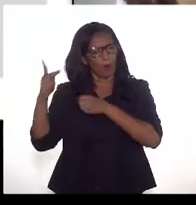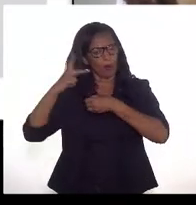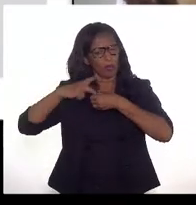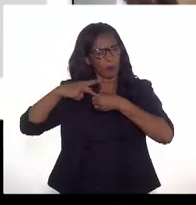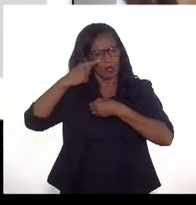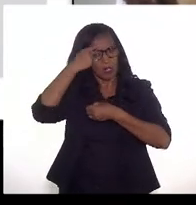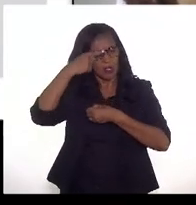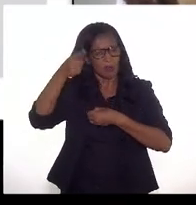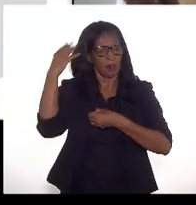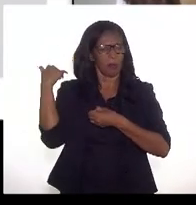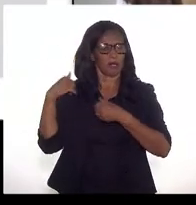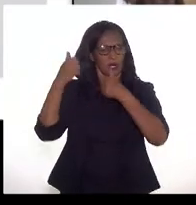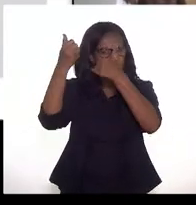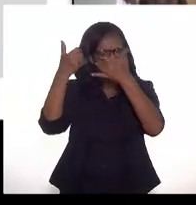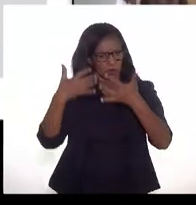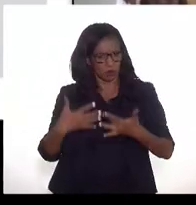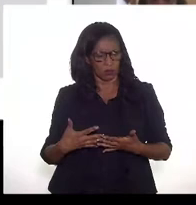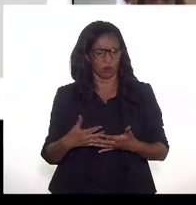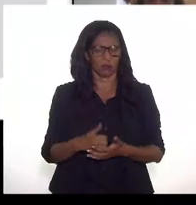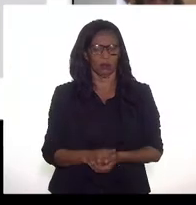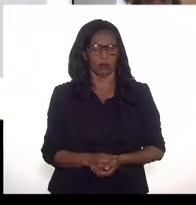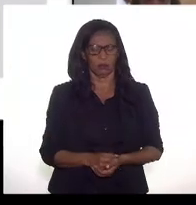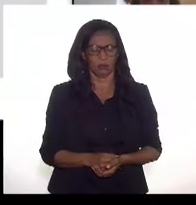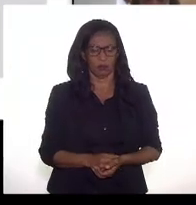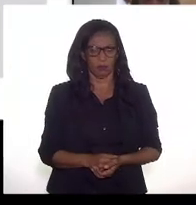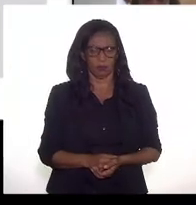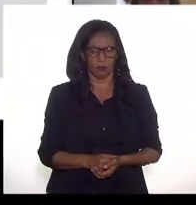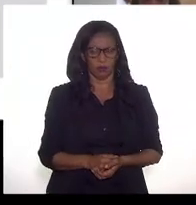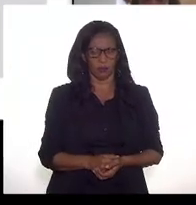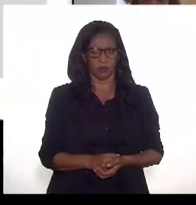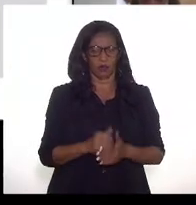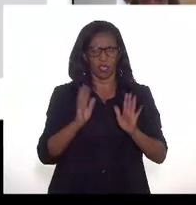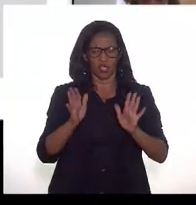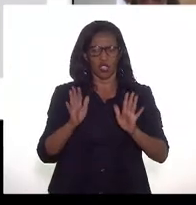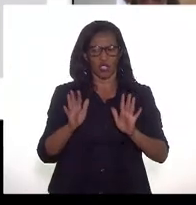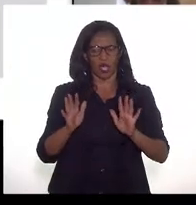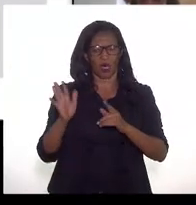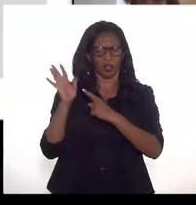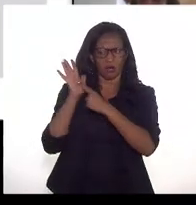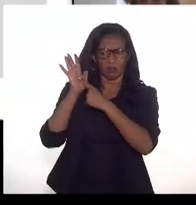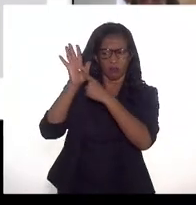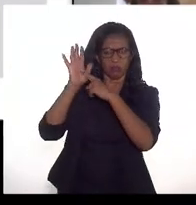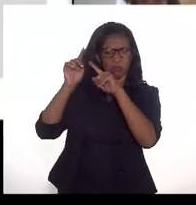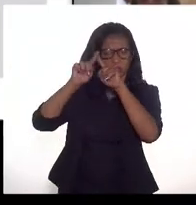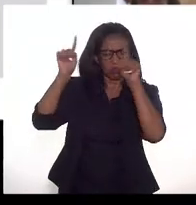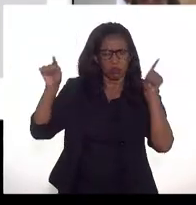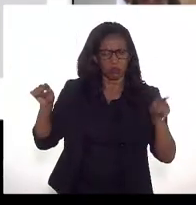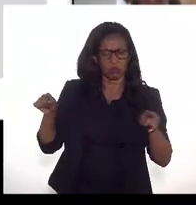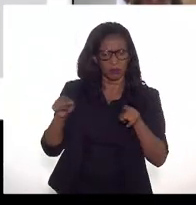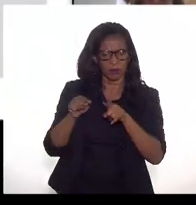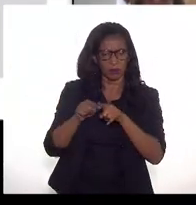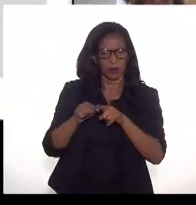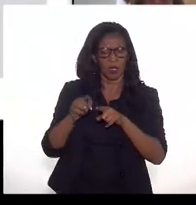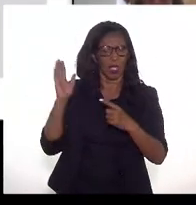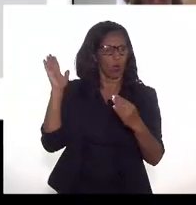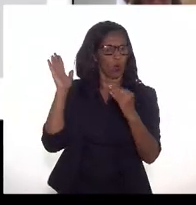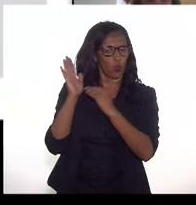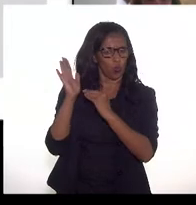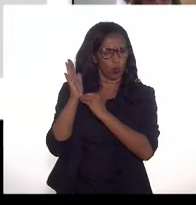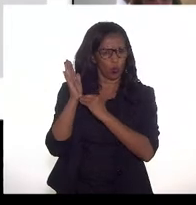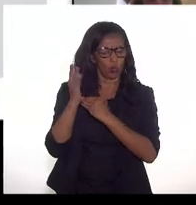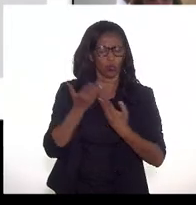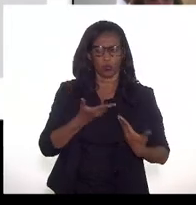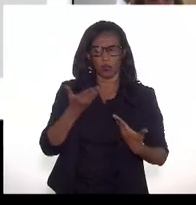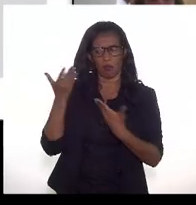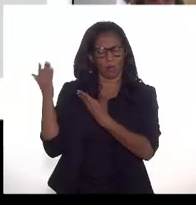passada, está certo? E eu agradeço a apresentação, porque esse foi o último slide, então vou passar a palavra para